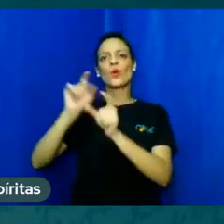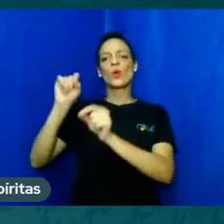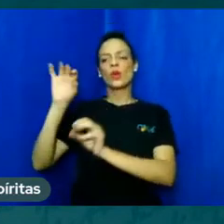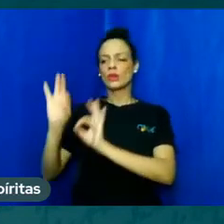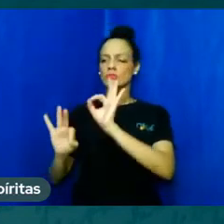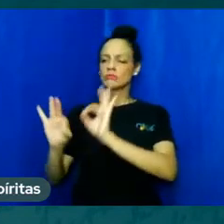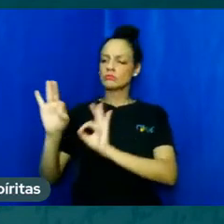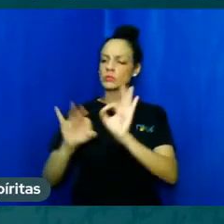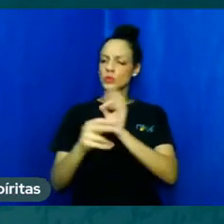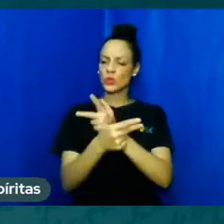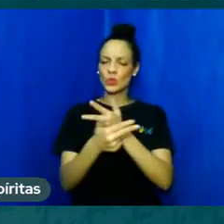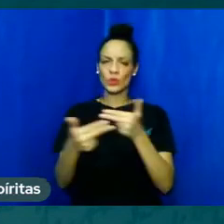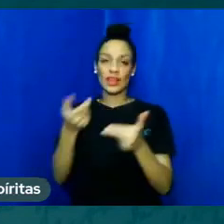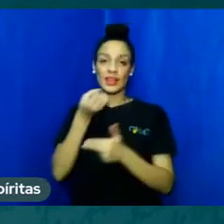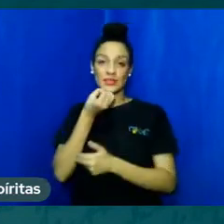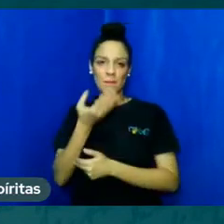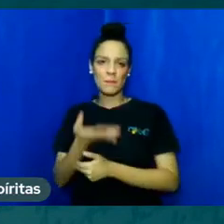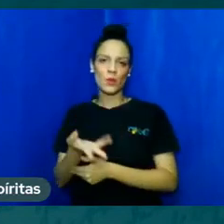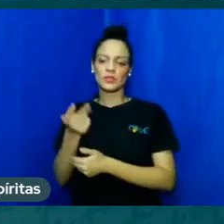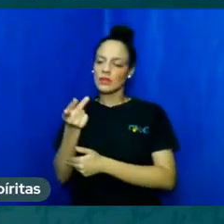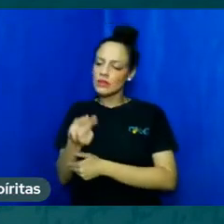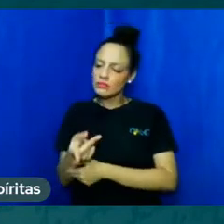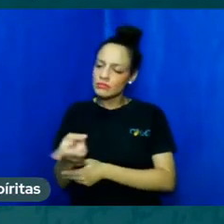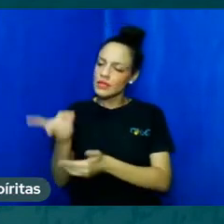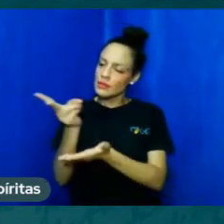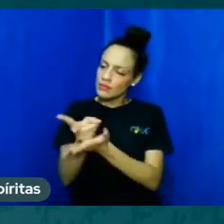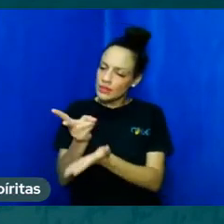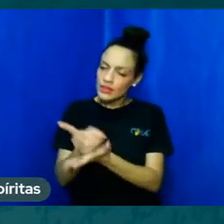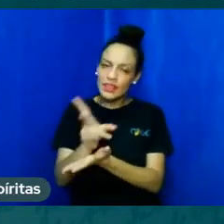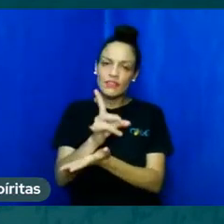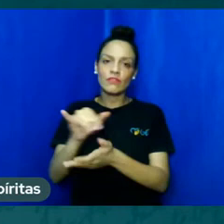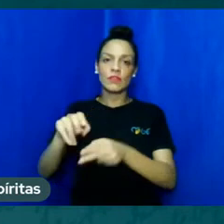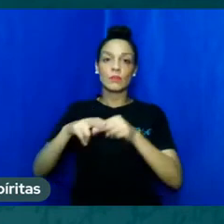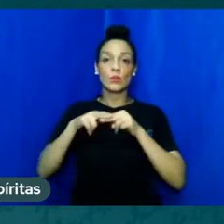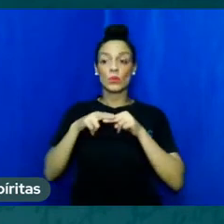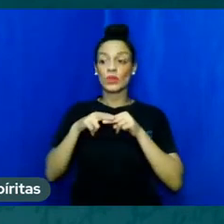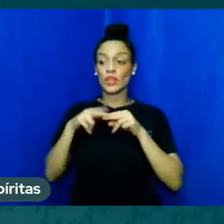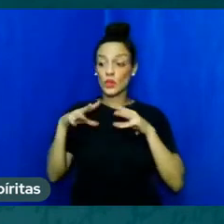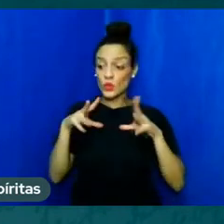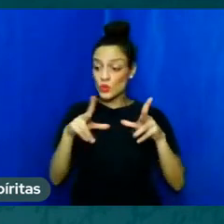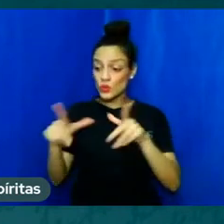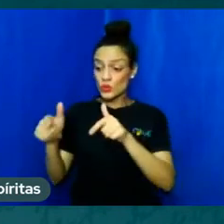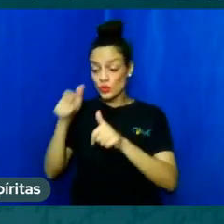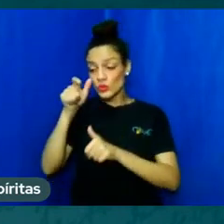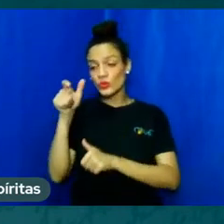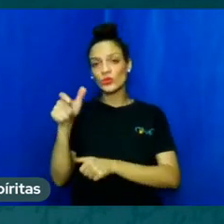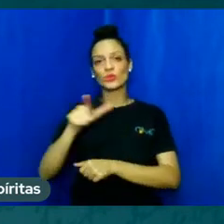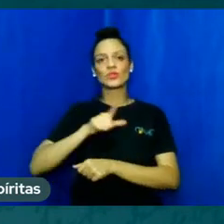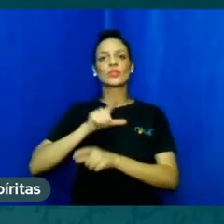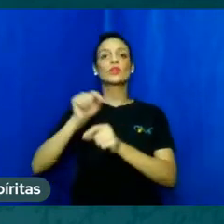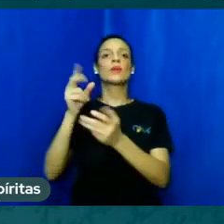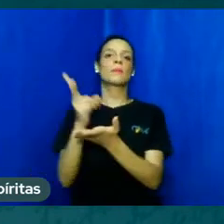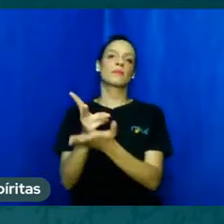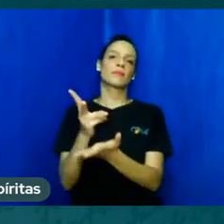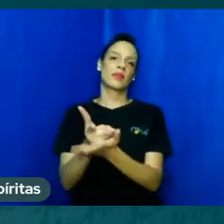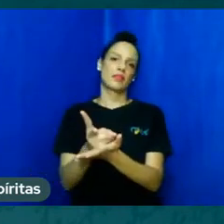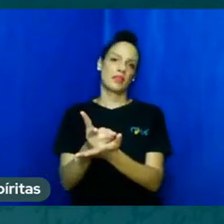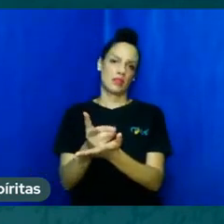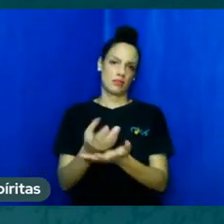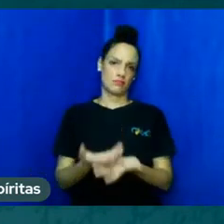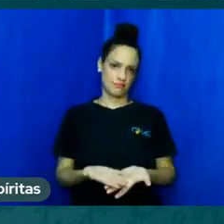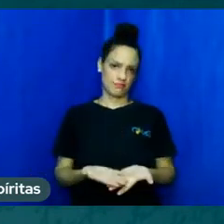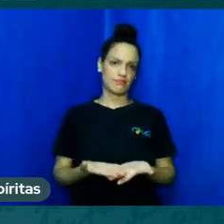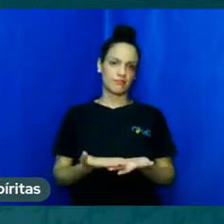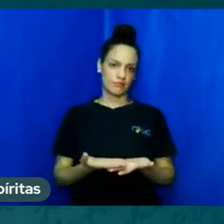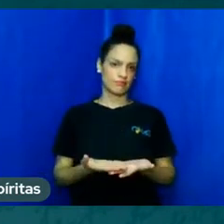que serão duráveis, porque todos terão interesse em conservá-las. Quando nós